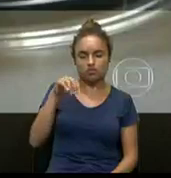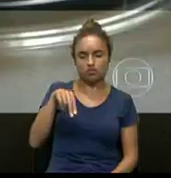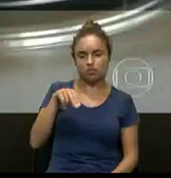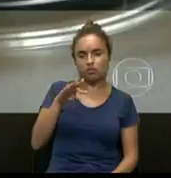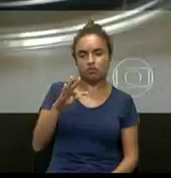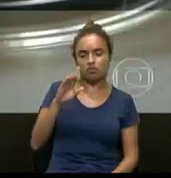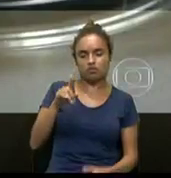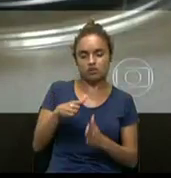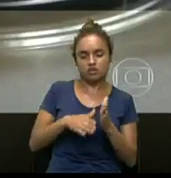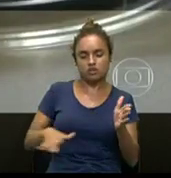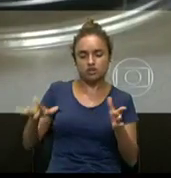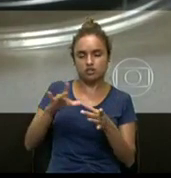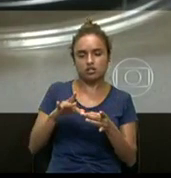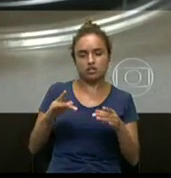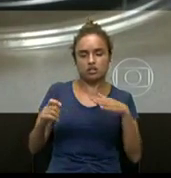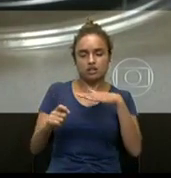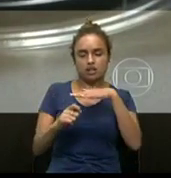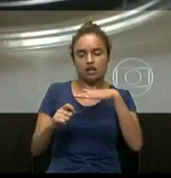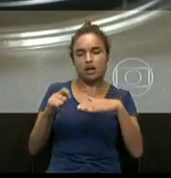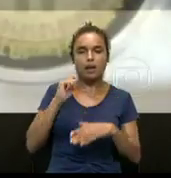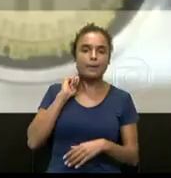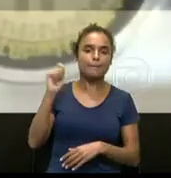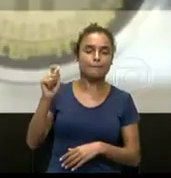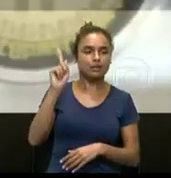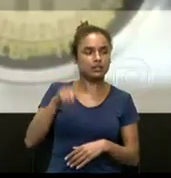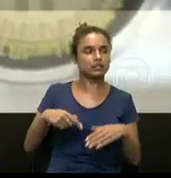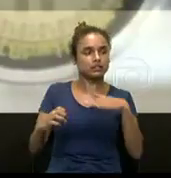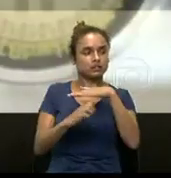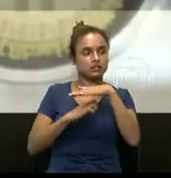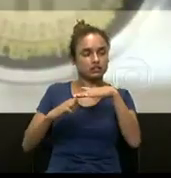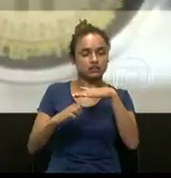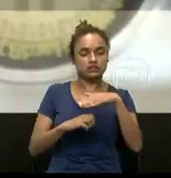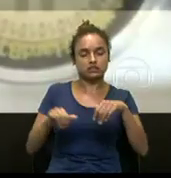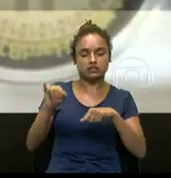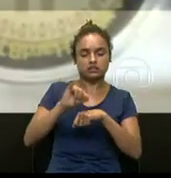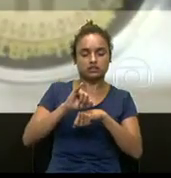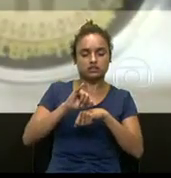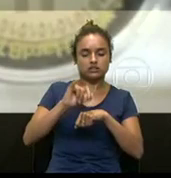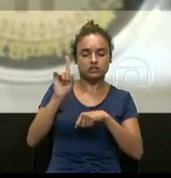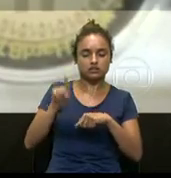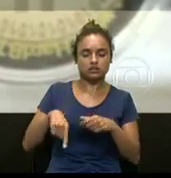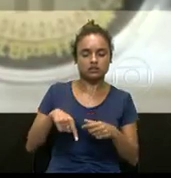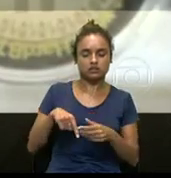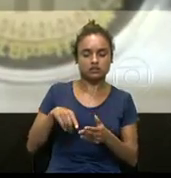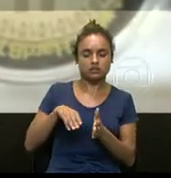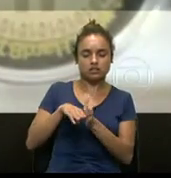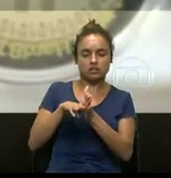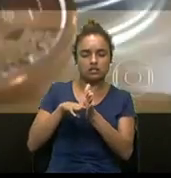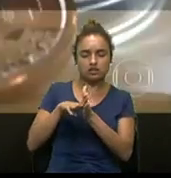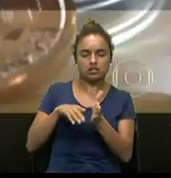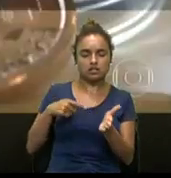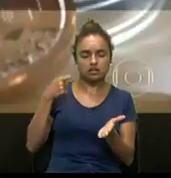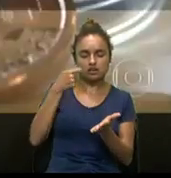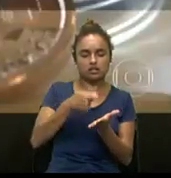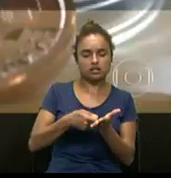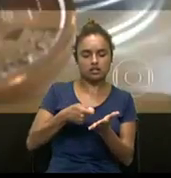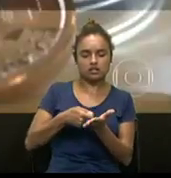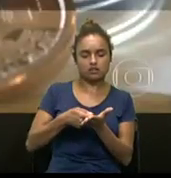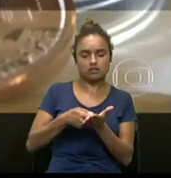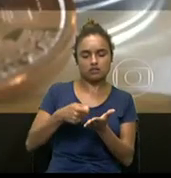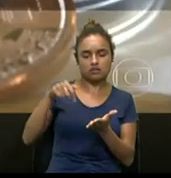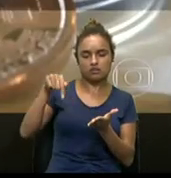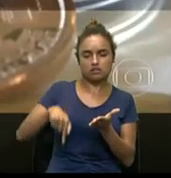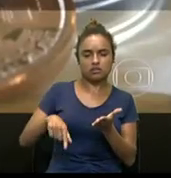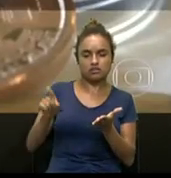Desde abril, o Banco Central do Japão reconhece a bitcoin como um método de pagamento legítimo. Os europeus